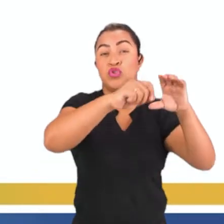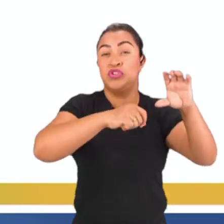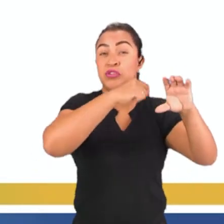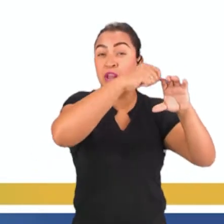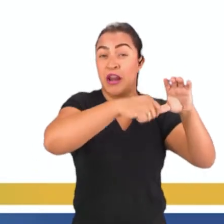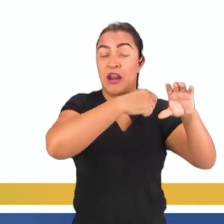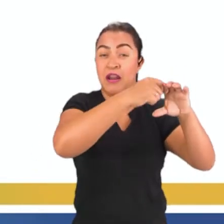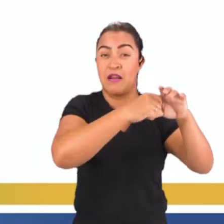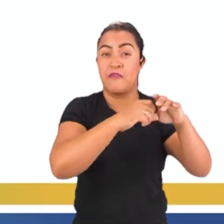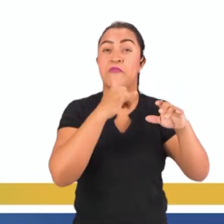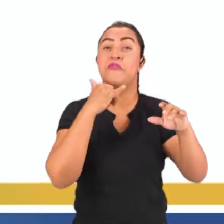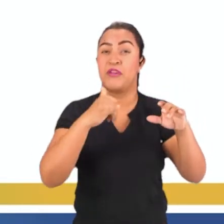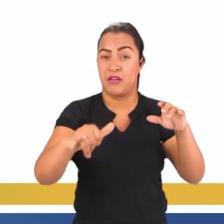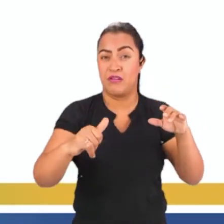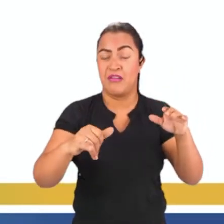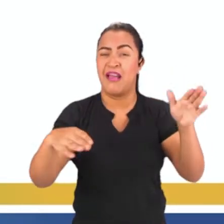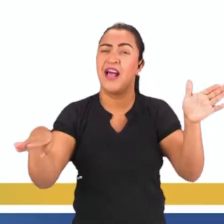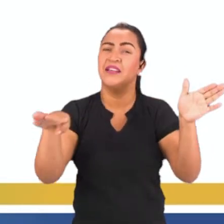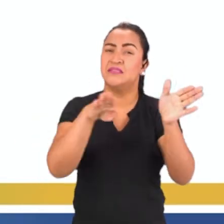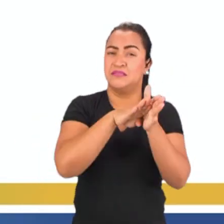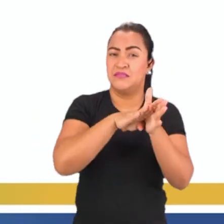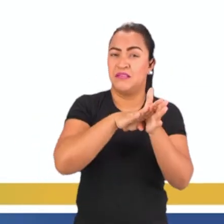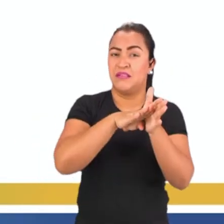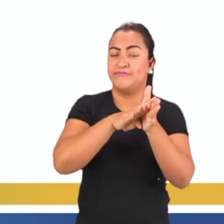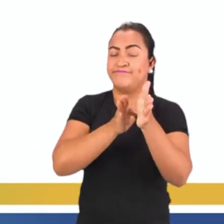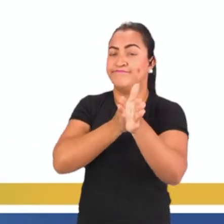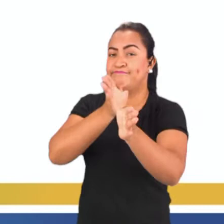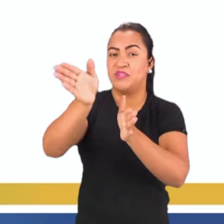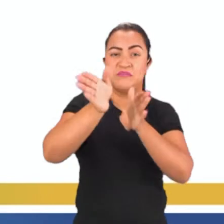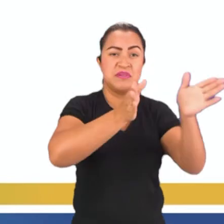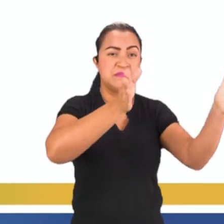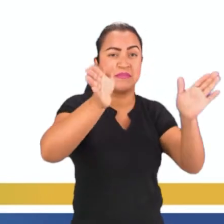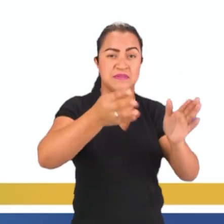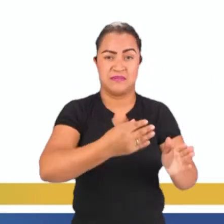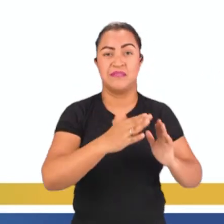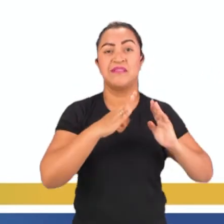o quê? Gerar essa energia até chegar a essas linhas de transmissão. Ok?